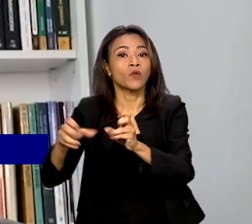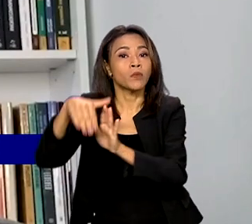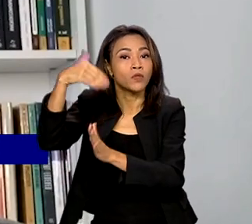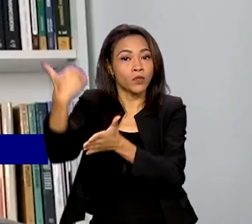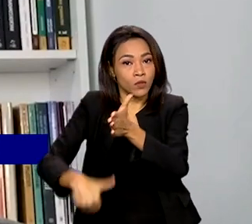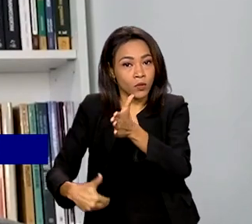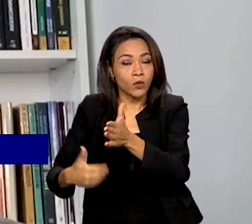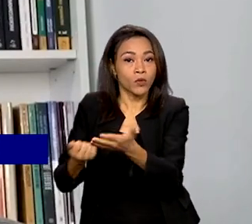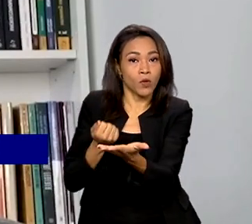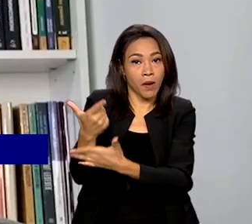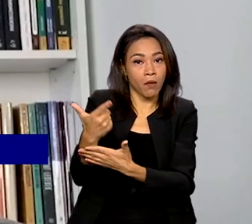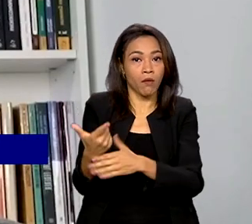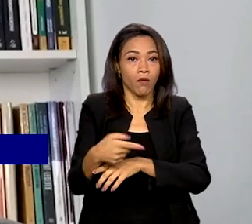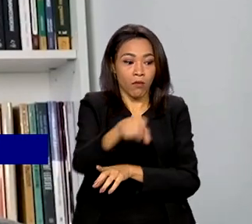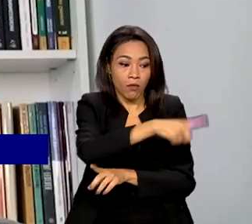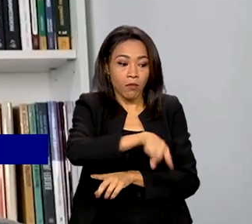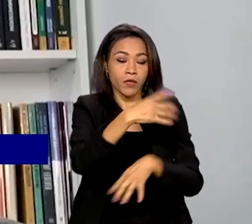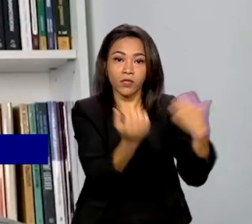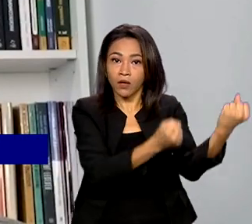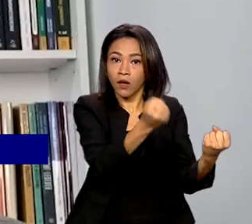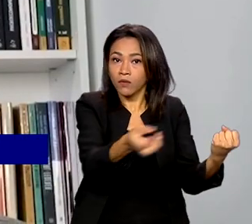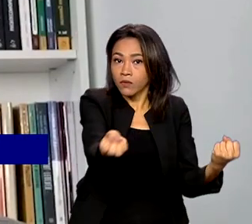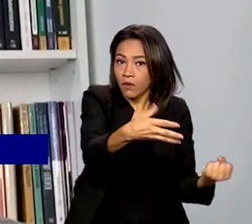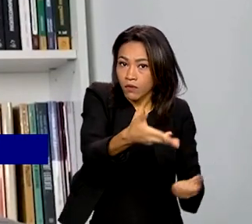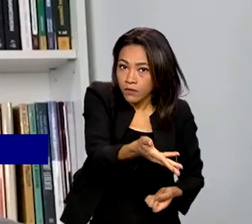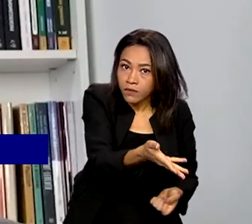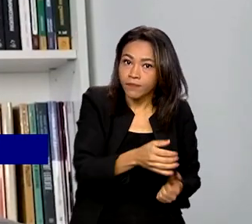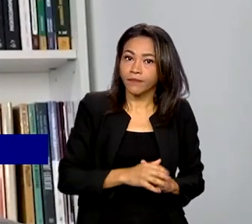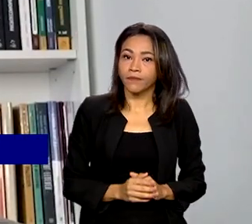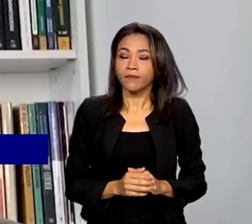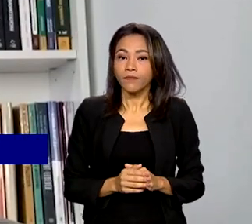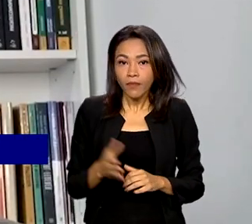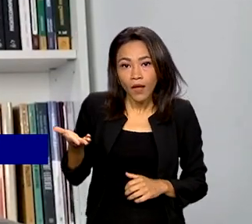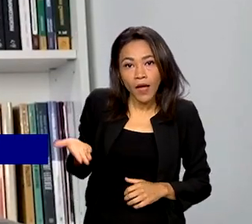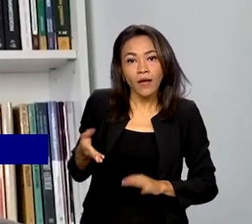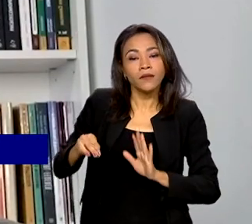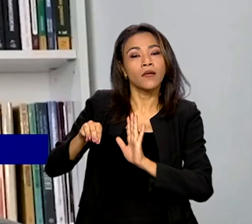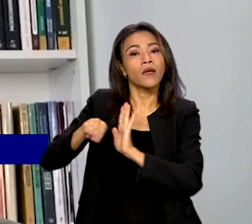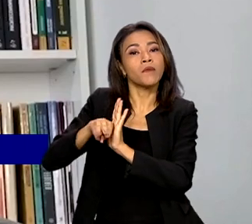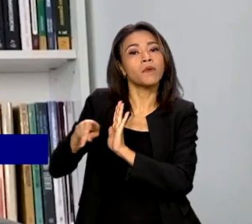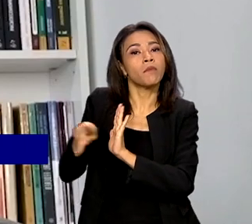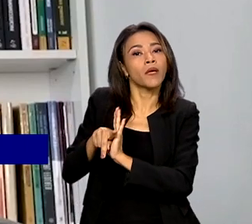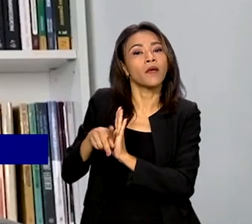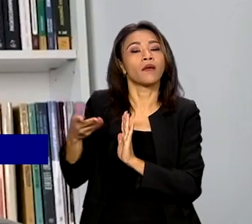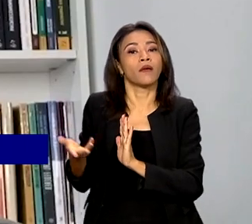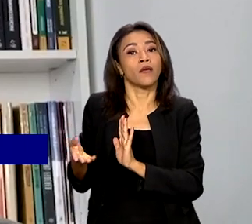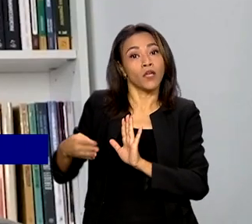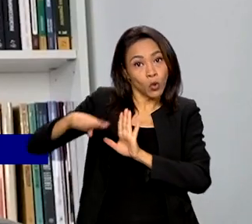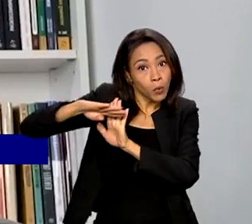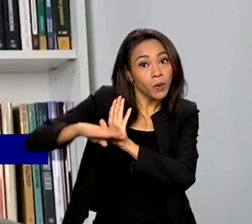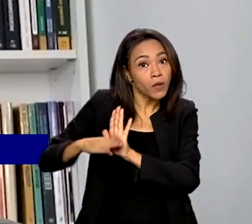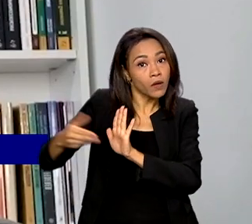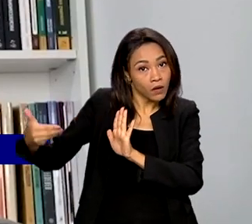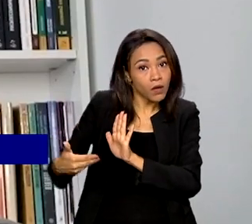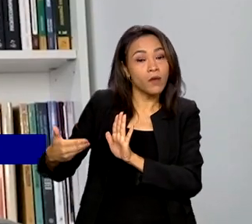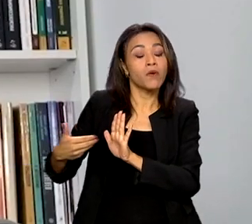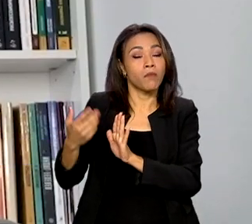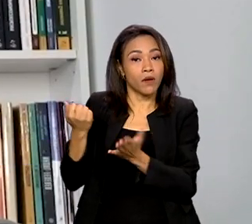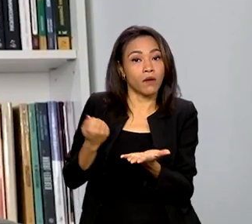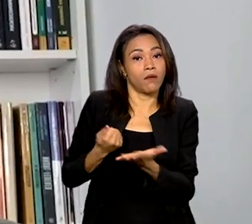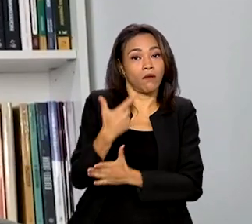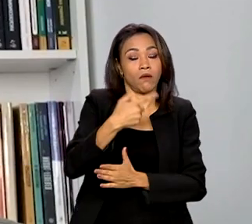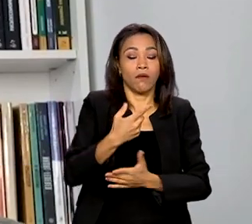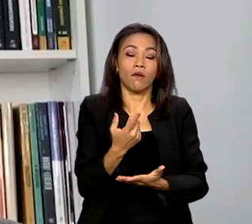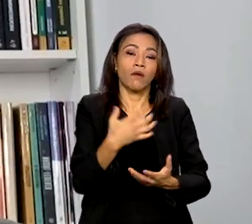a compra de carros populares. Essa medida provisória e esse programa de descontos para a compra de